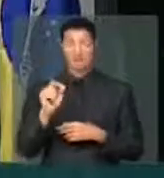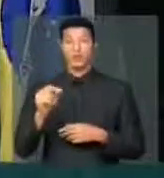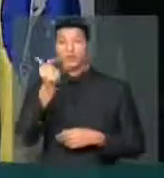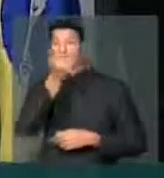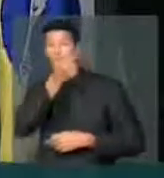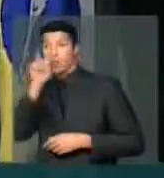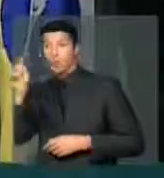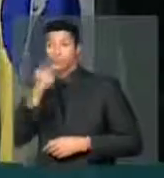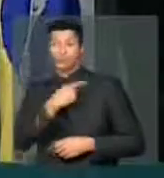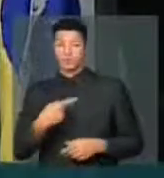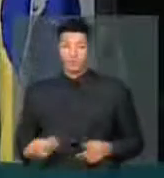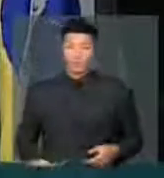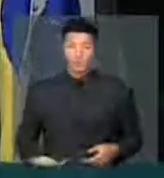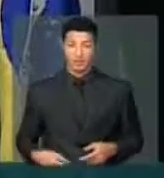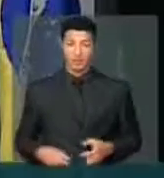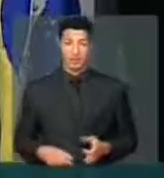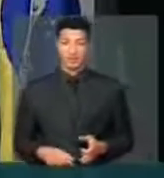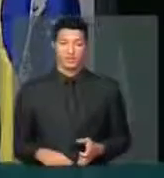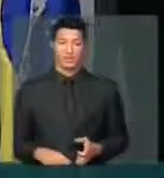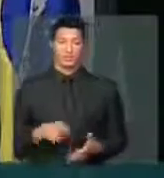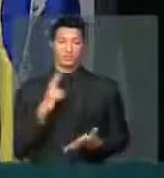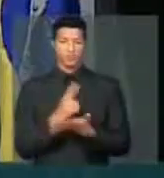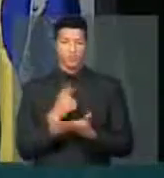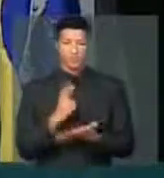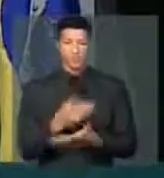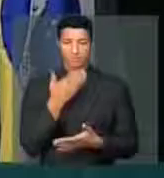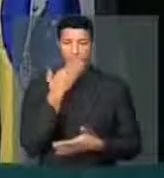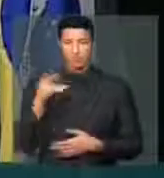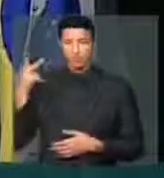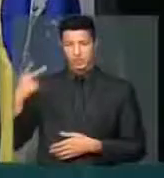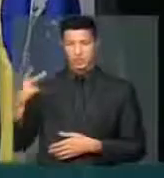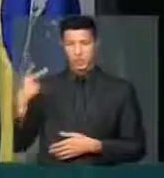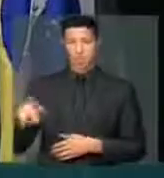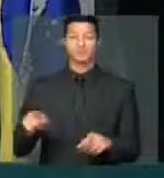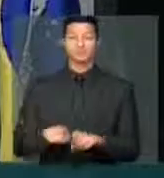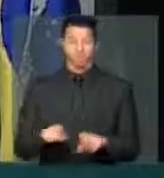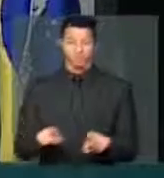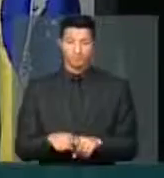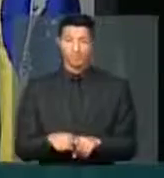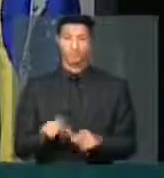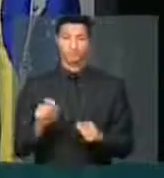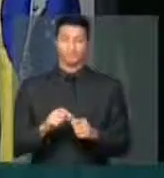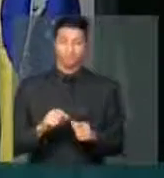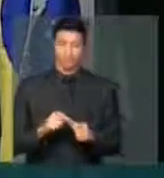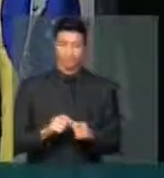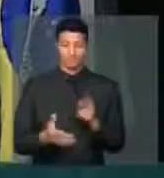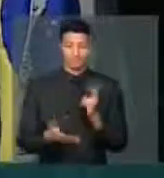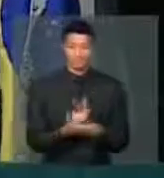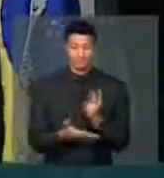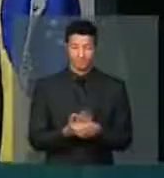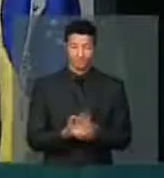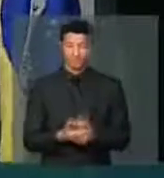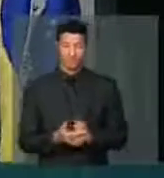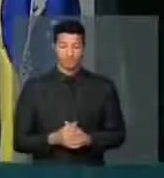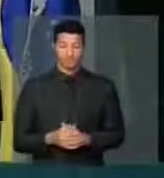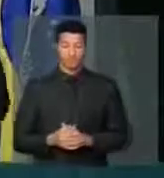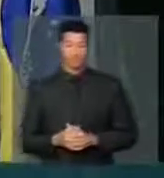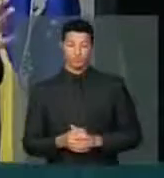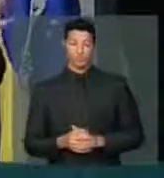outros presidentes, da mesma forma que ela, também cometeram a mesma ilicitude.